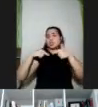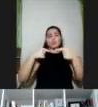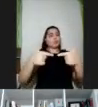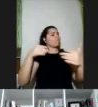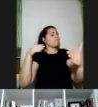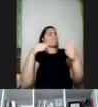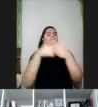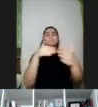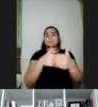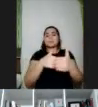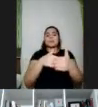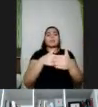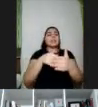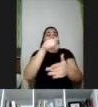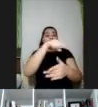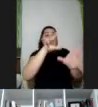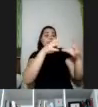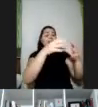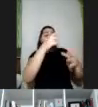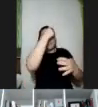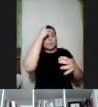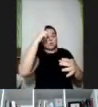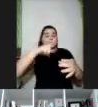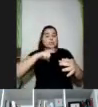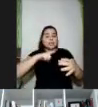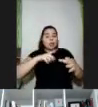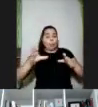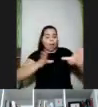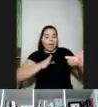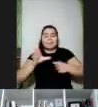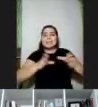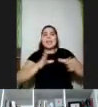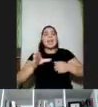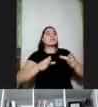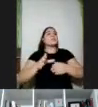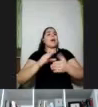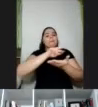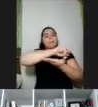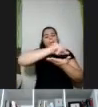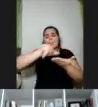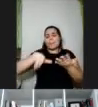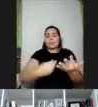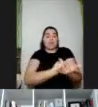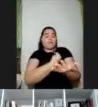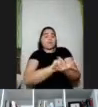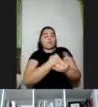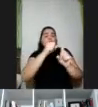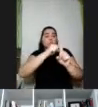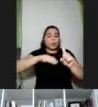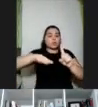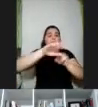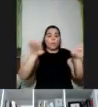sede a algumas pessoas às condições de fruição social e igualdade de oportunidade. Então, gente muda esse